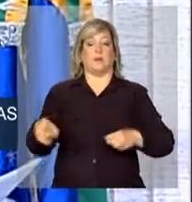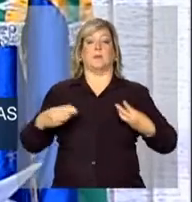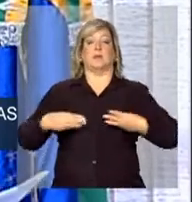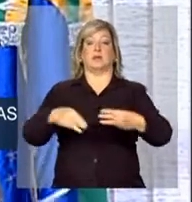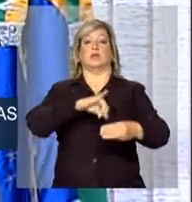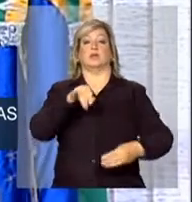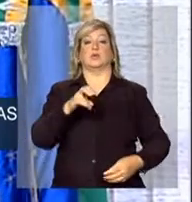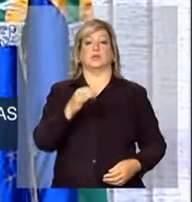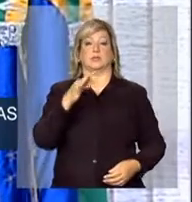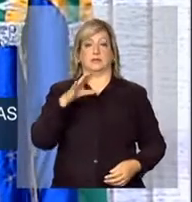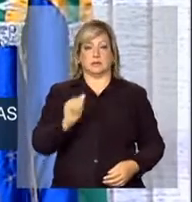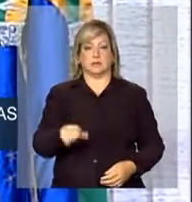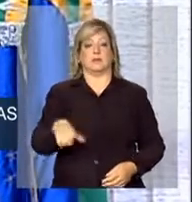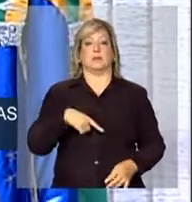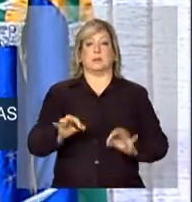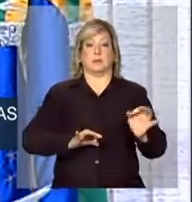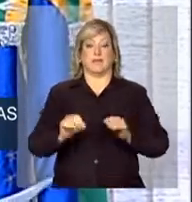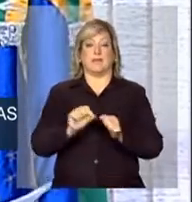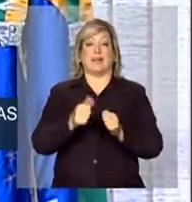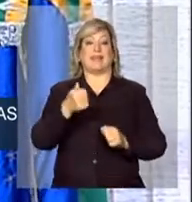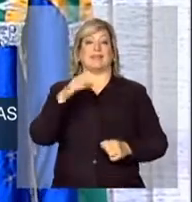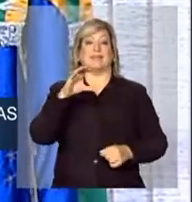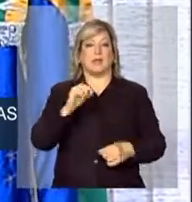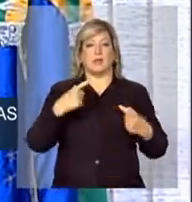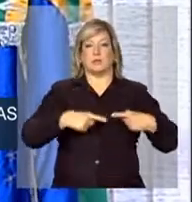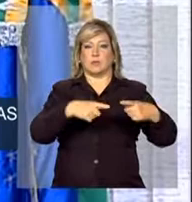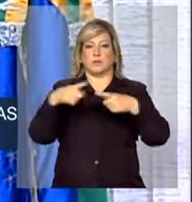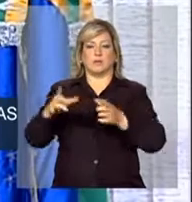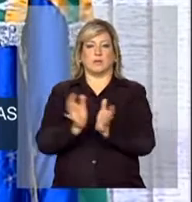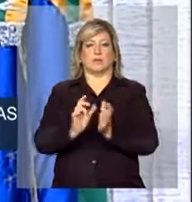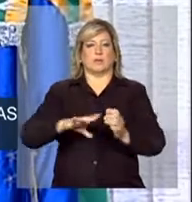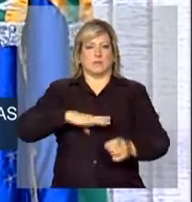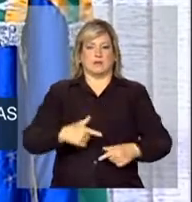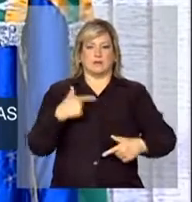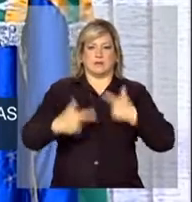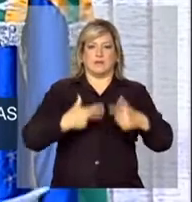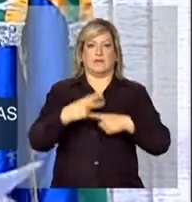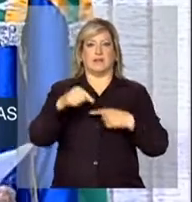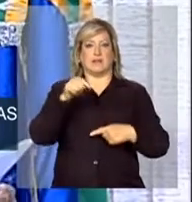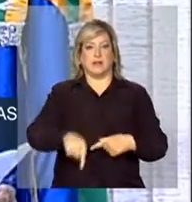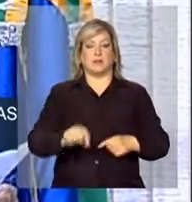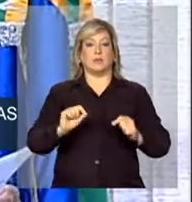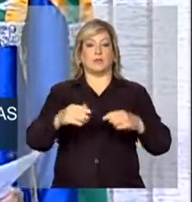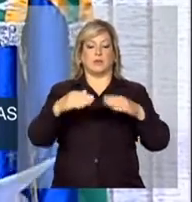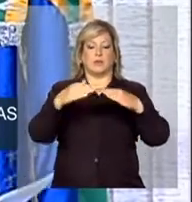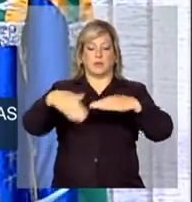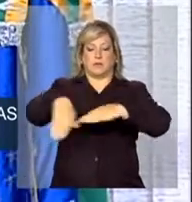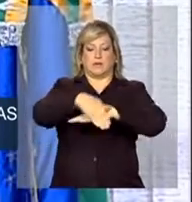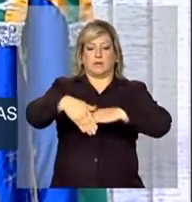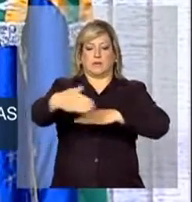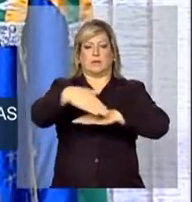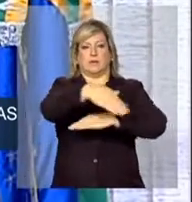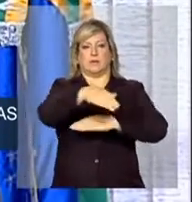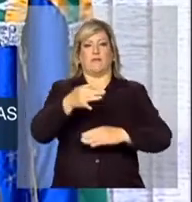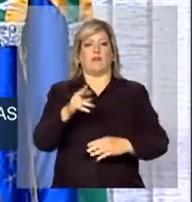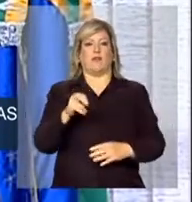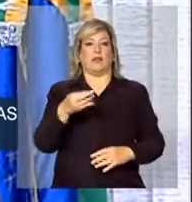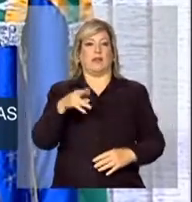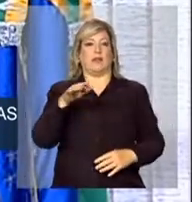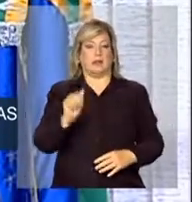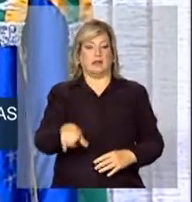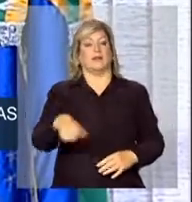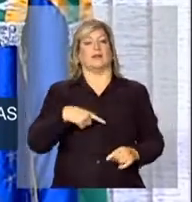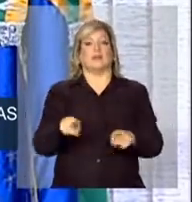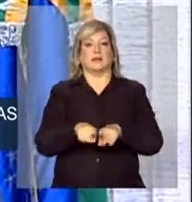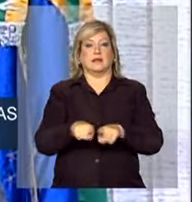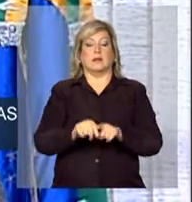Justiça. O plano cria 10 postos de enfrentamento ao crime em regiões como de fronteira. E vai ser enviado um projeto de lei ao